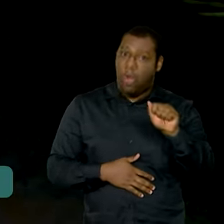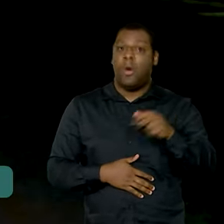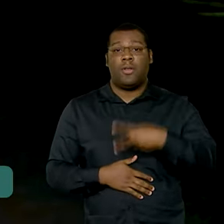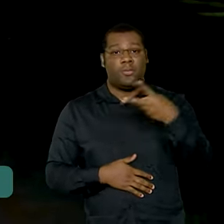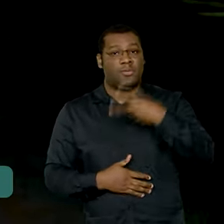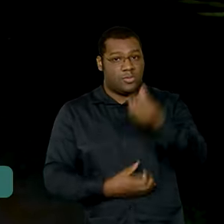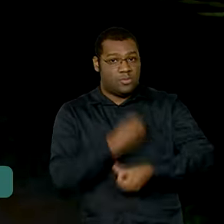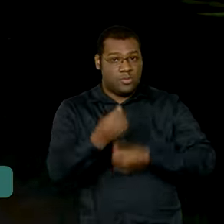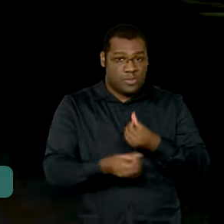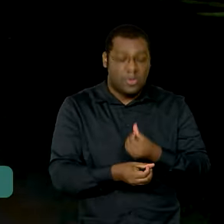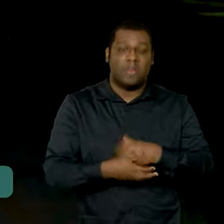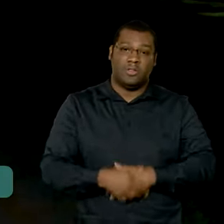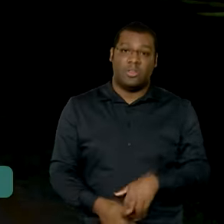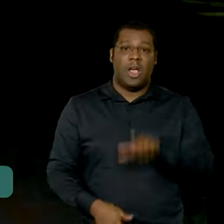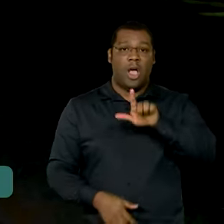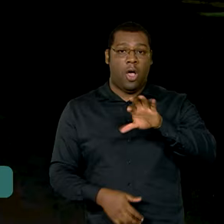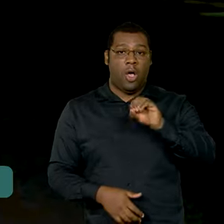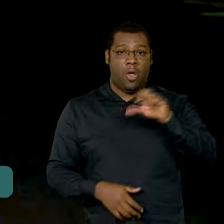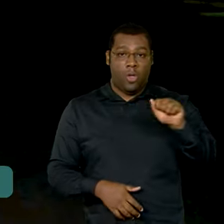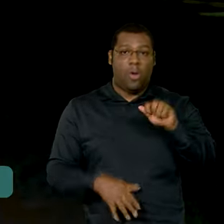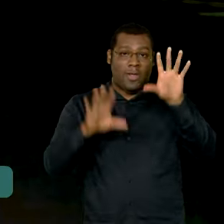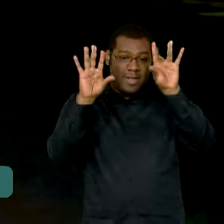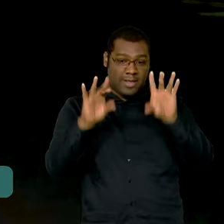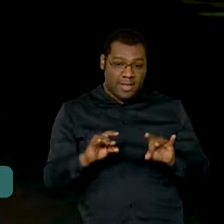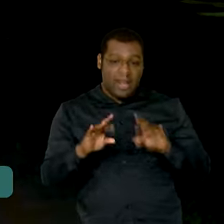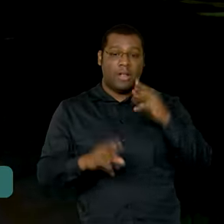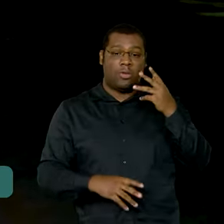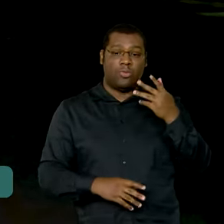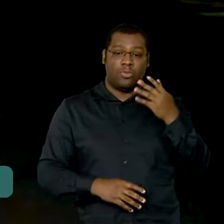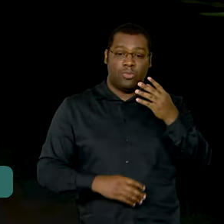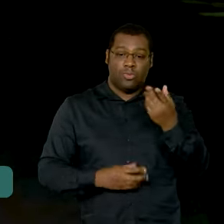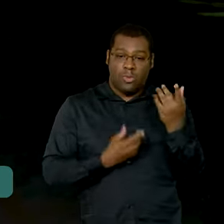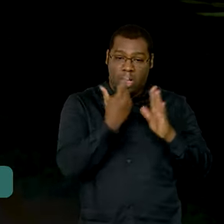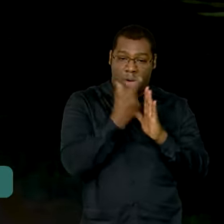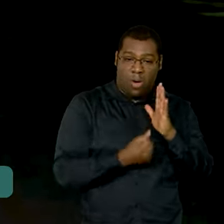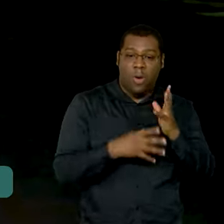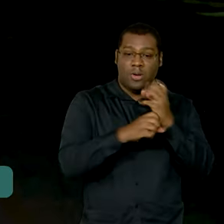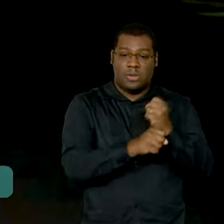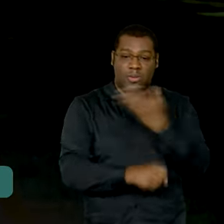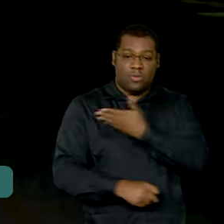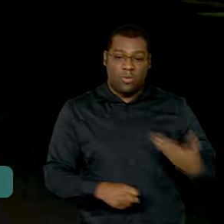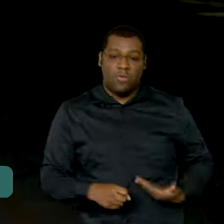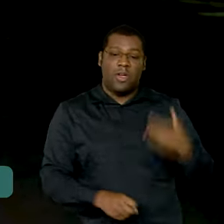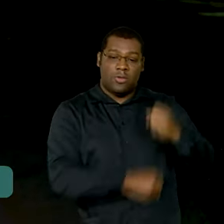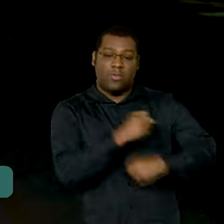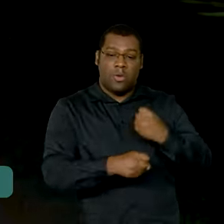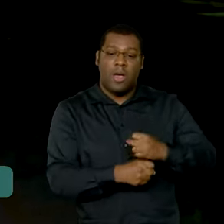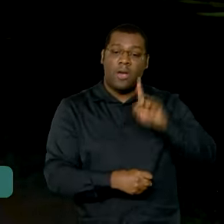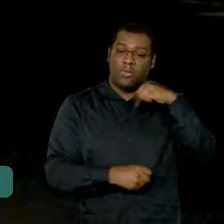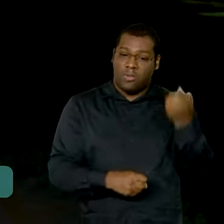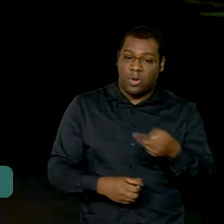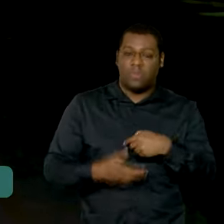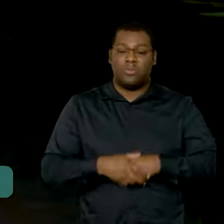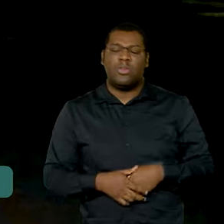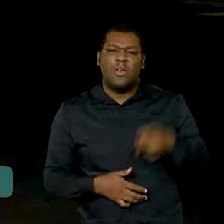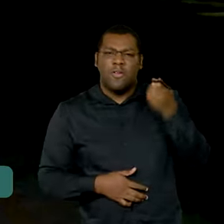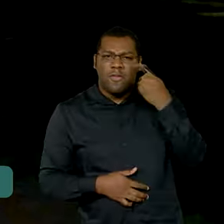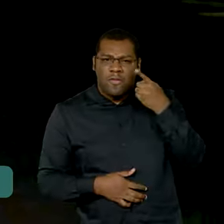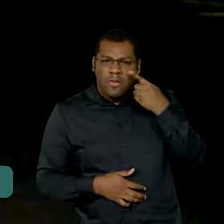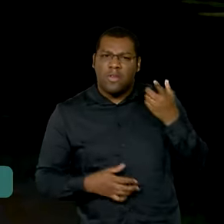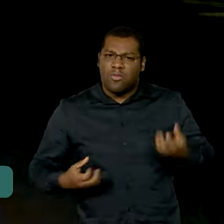detalha o orçamento do governo para o próximo ano, com as receitas previstas e os gastos que devem ser